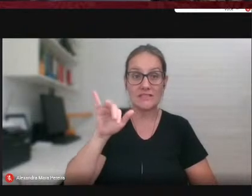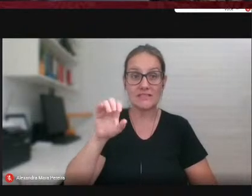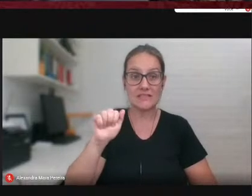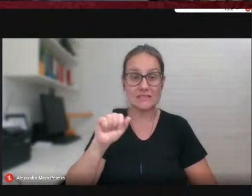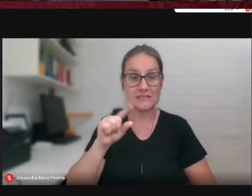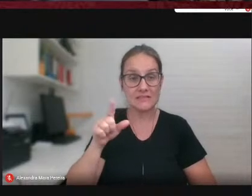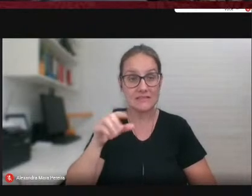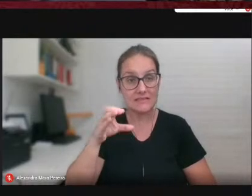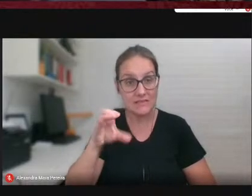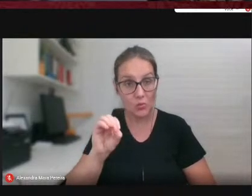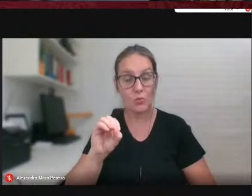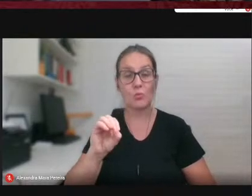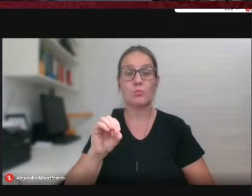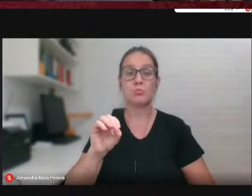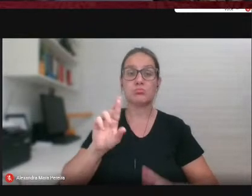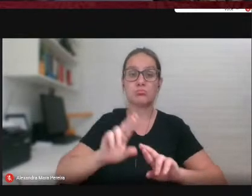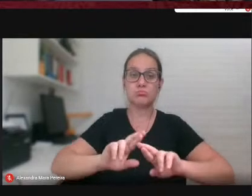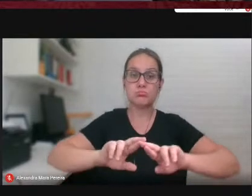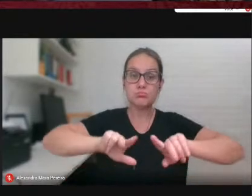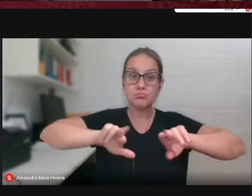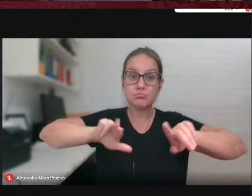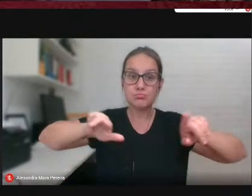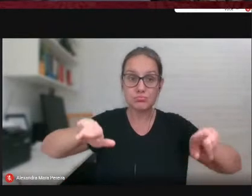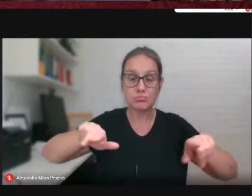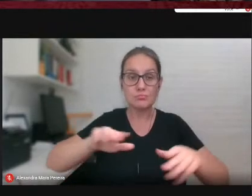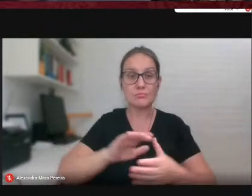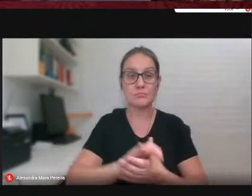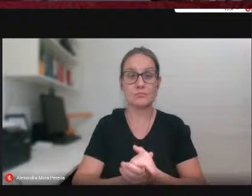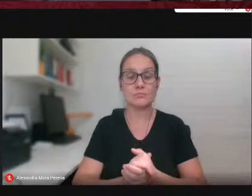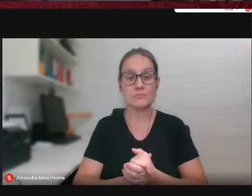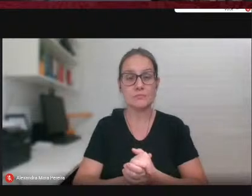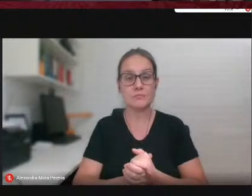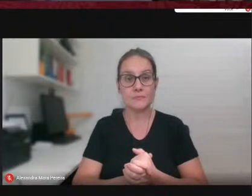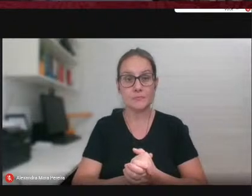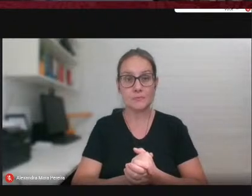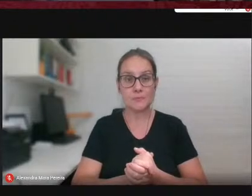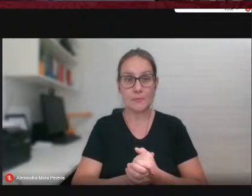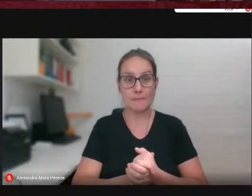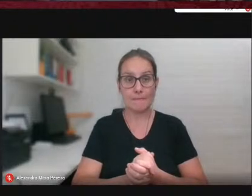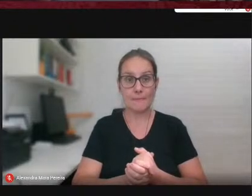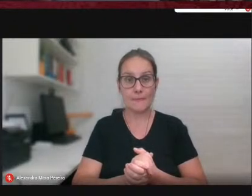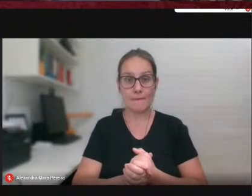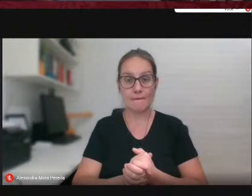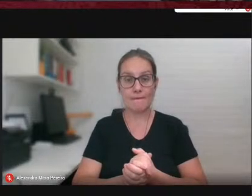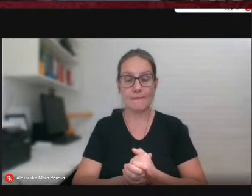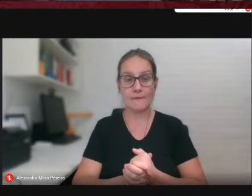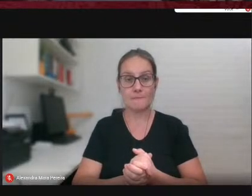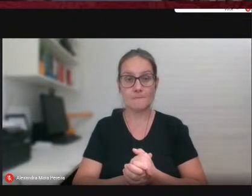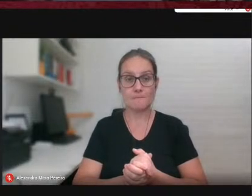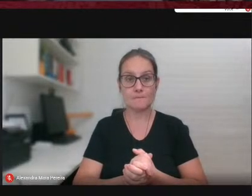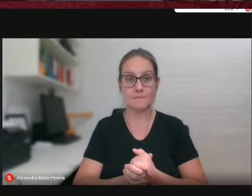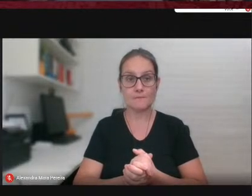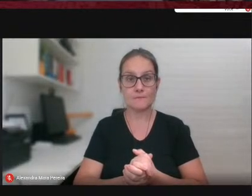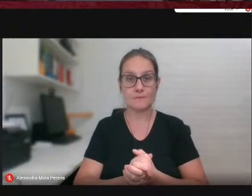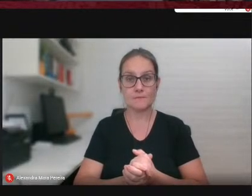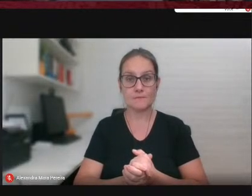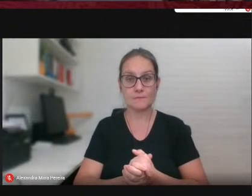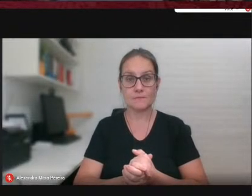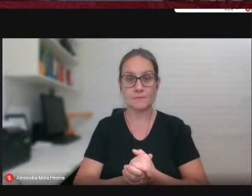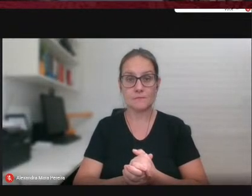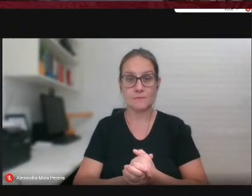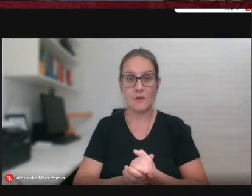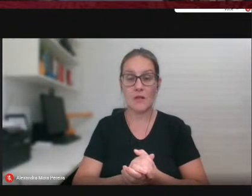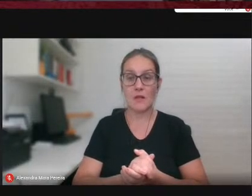e na crítica ao modelo assimilacionista que se faz chamar de progresso. É uma